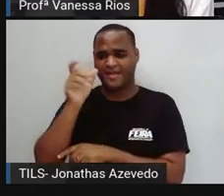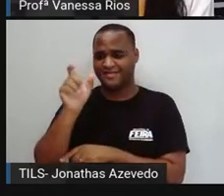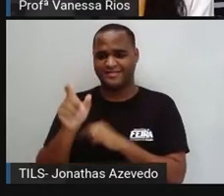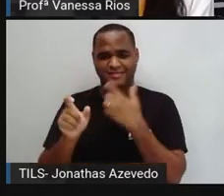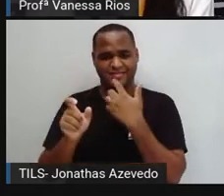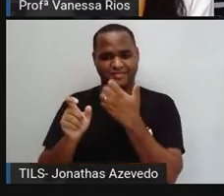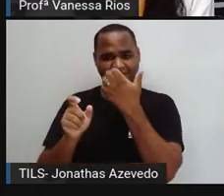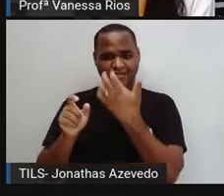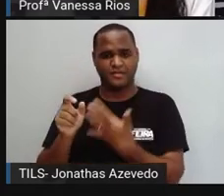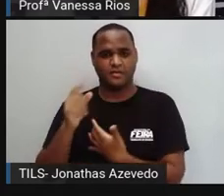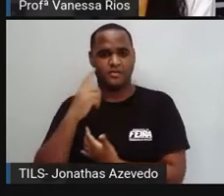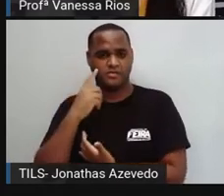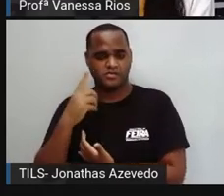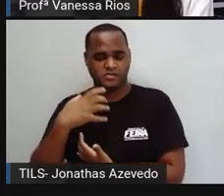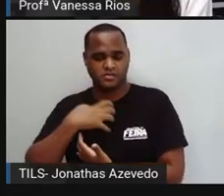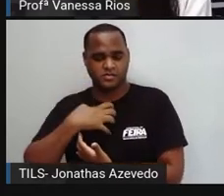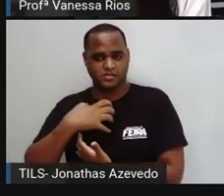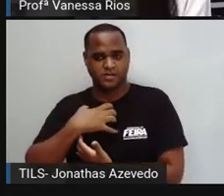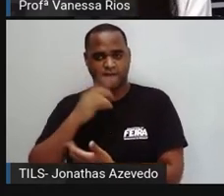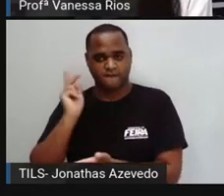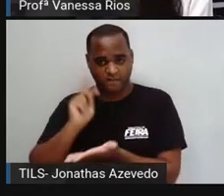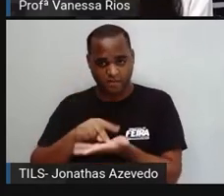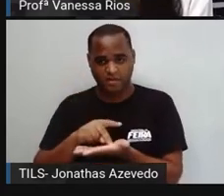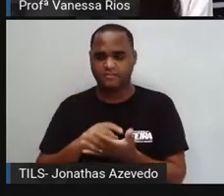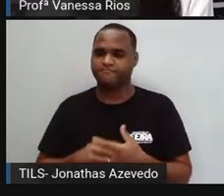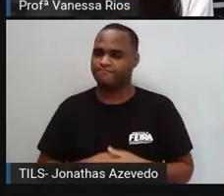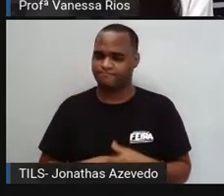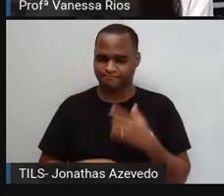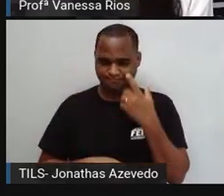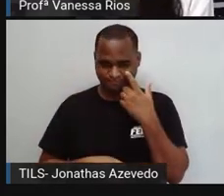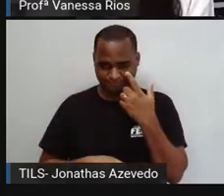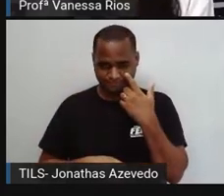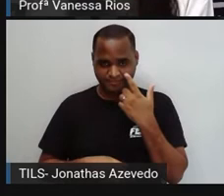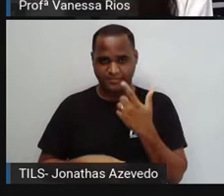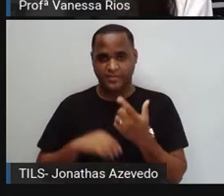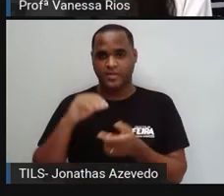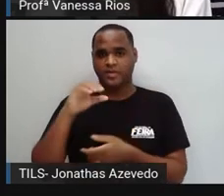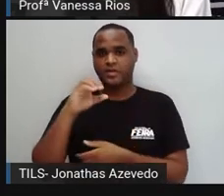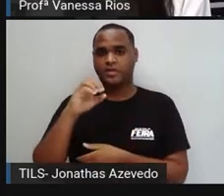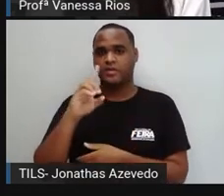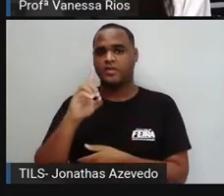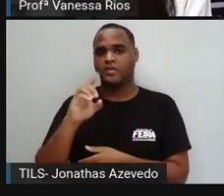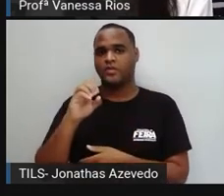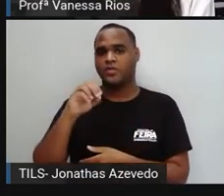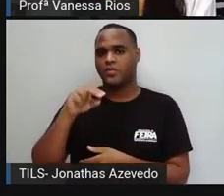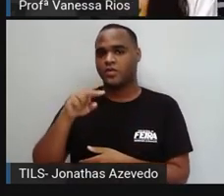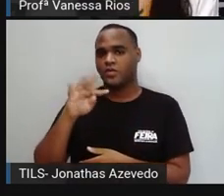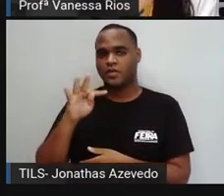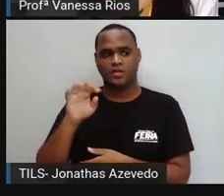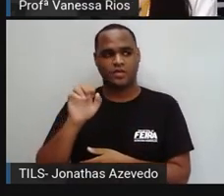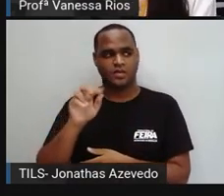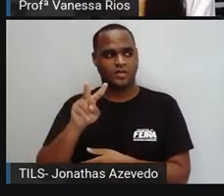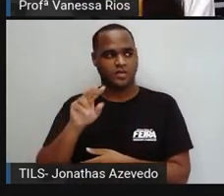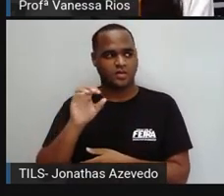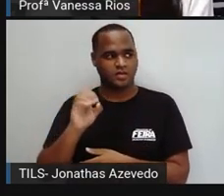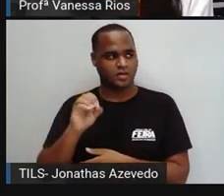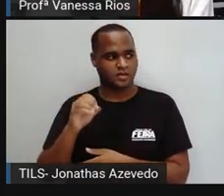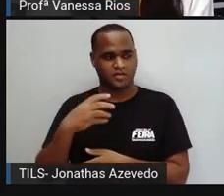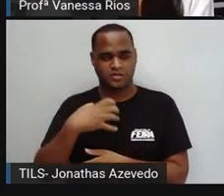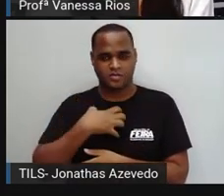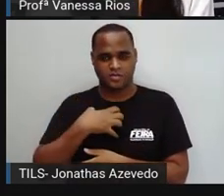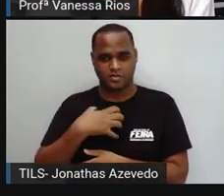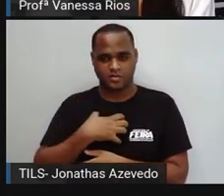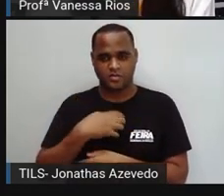interpretadas no sentido real. Olha só, no sentido denotativo, e sim, em seu